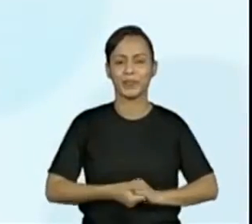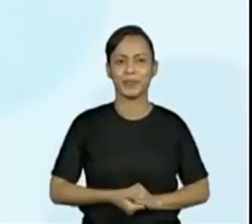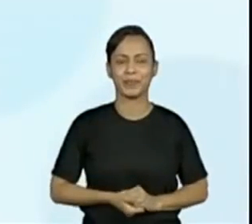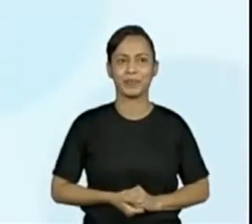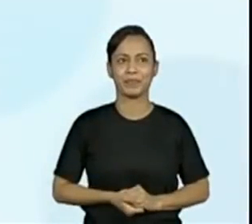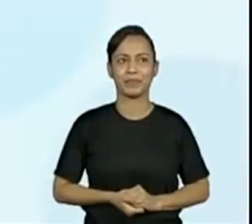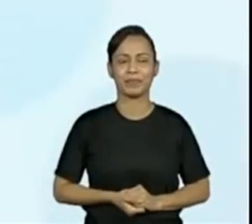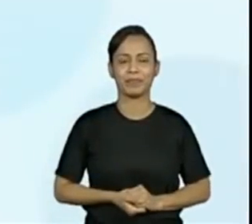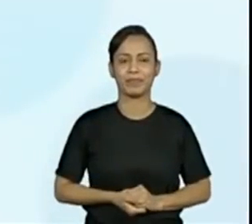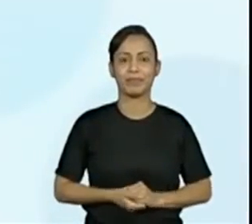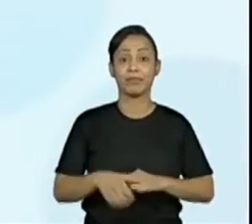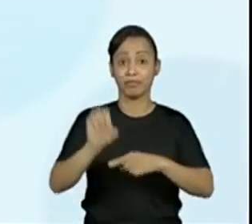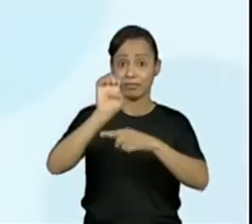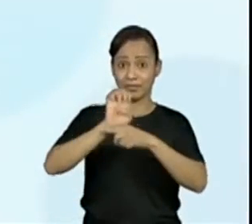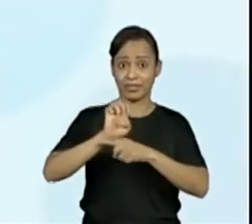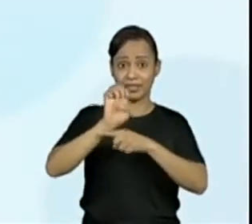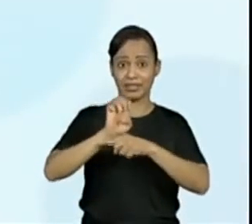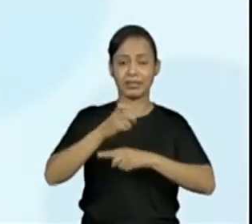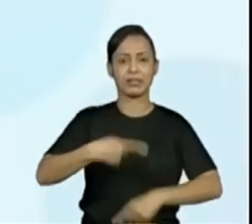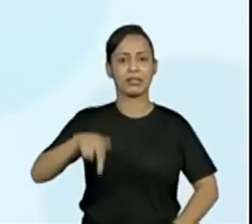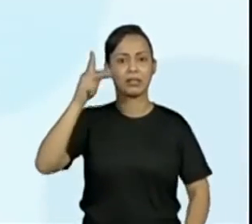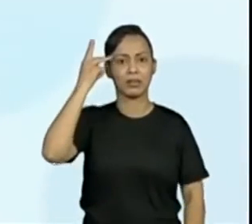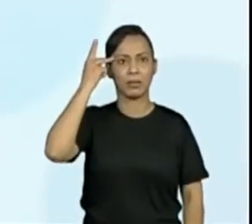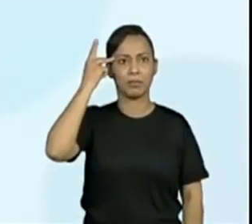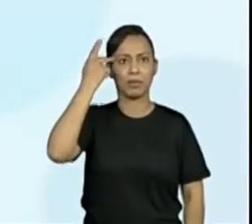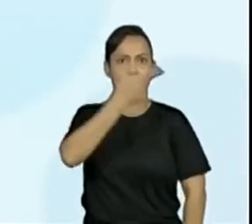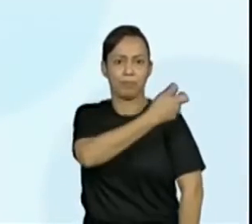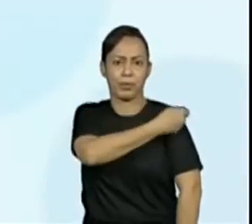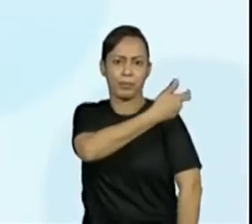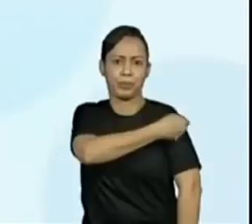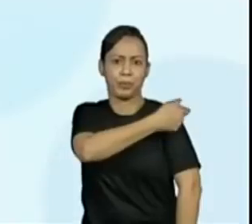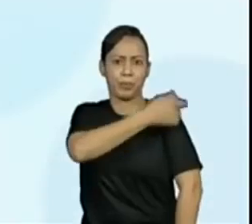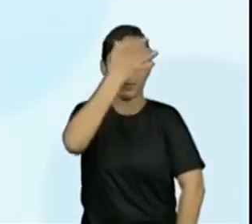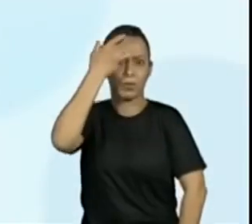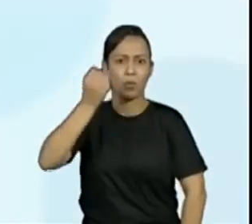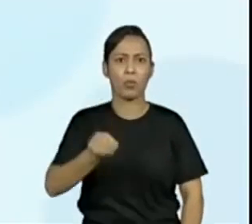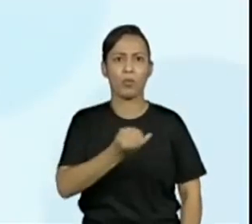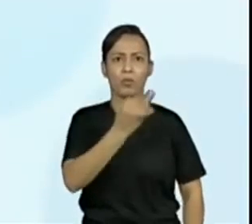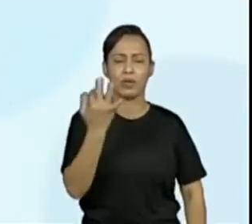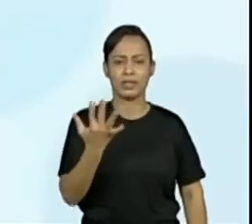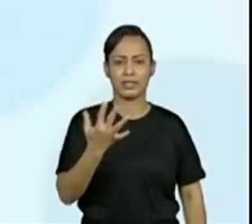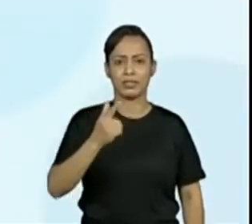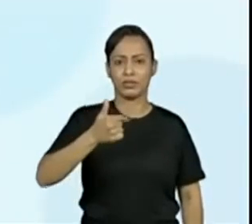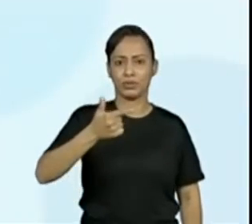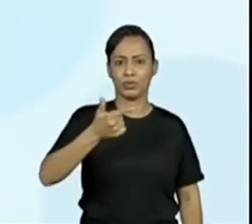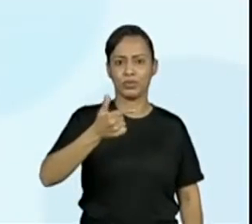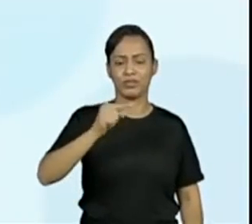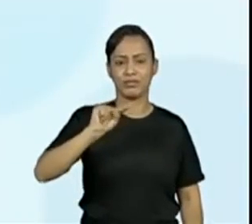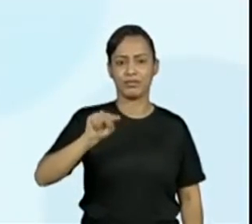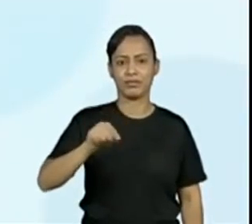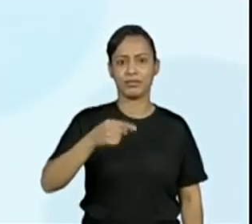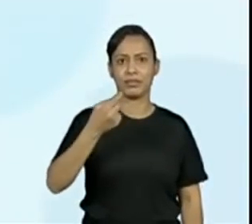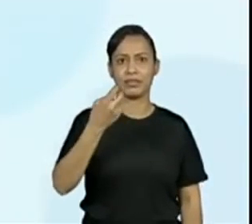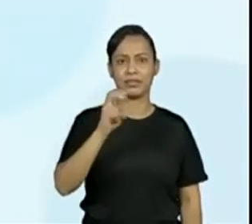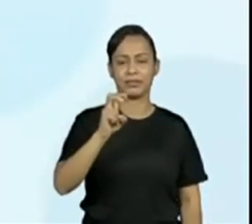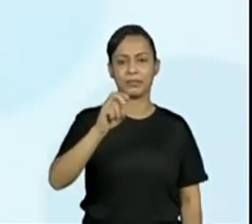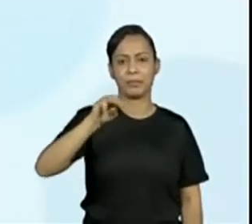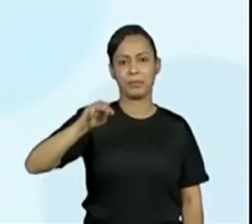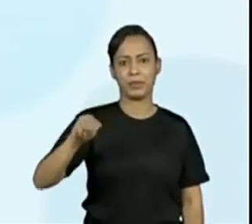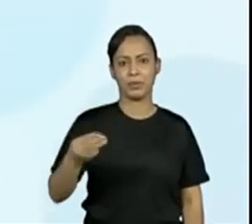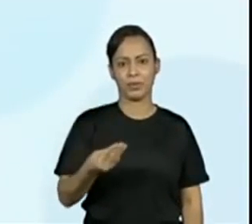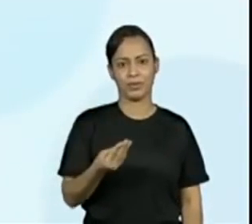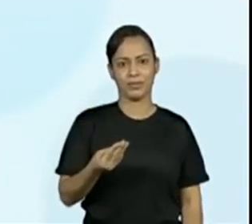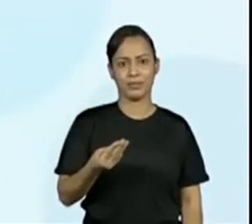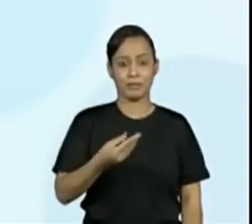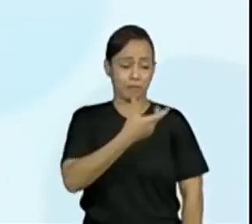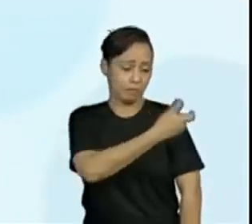O Estado de São Paulo já vacinou 12,5 milhões de cidadãos contra a gripe.